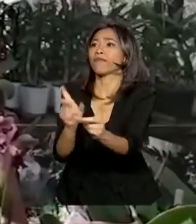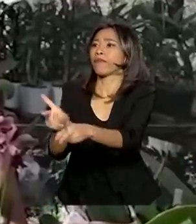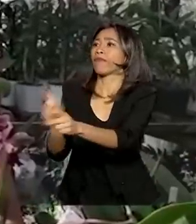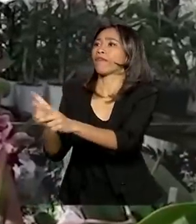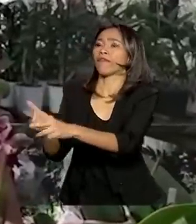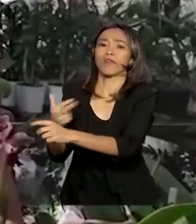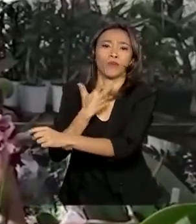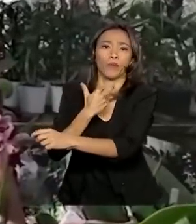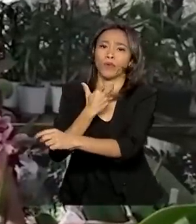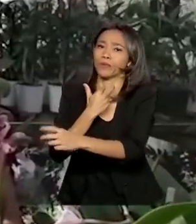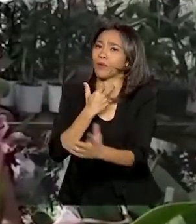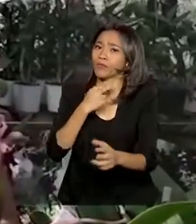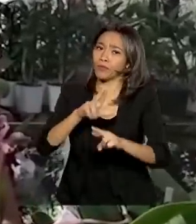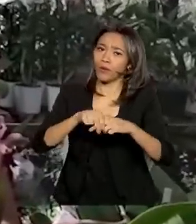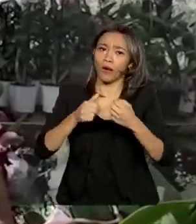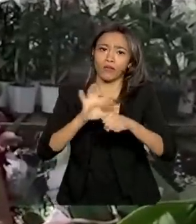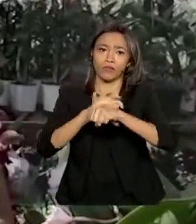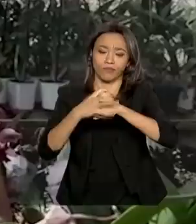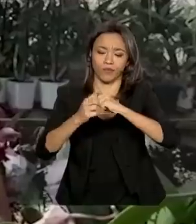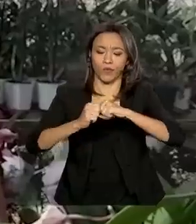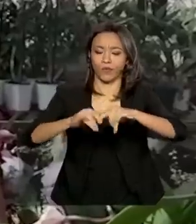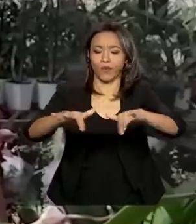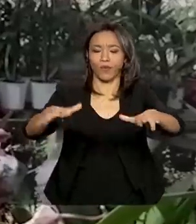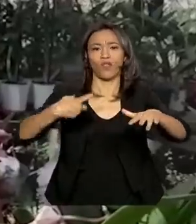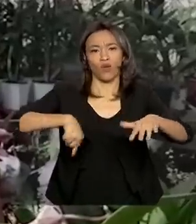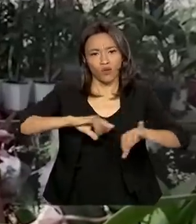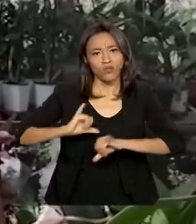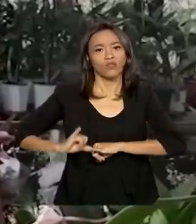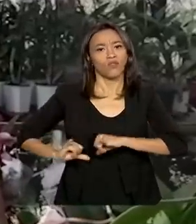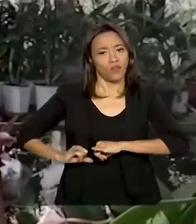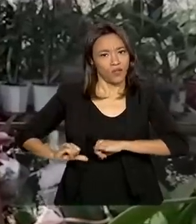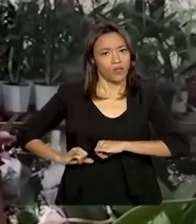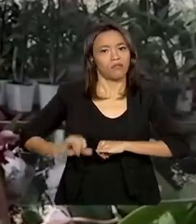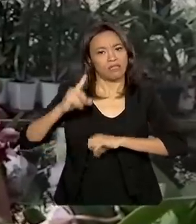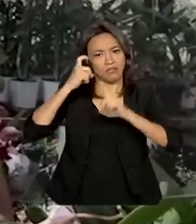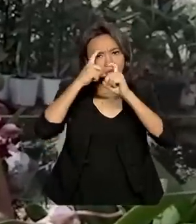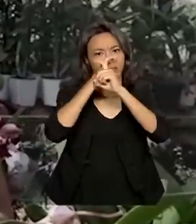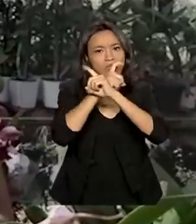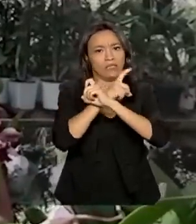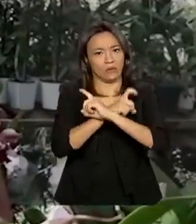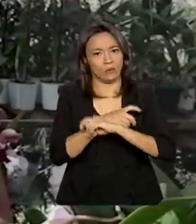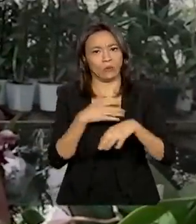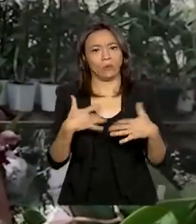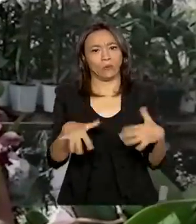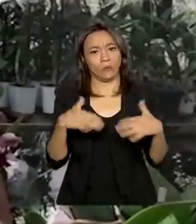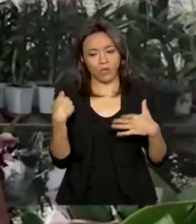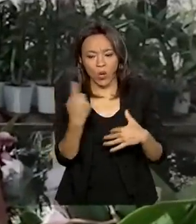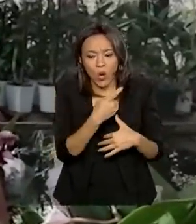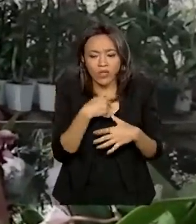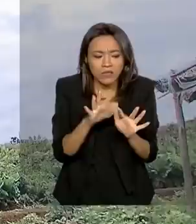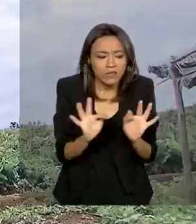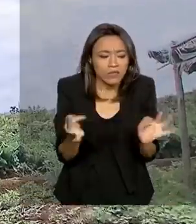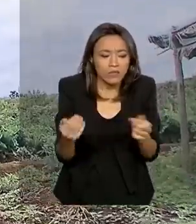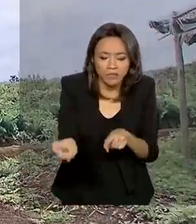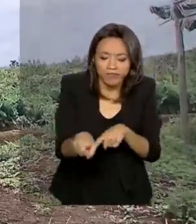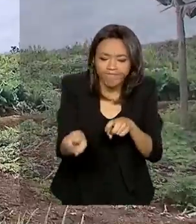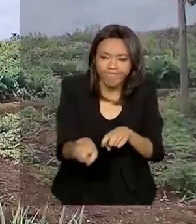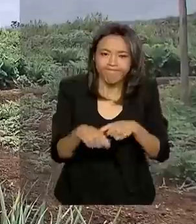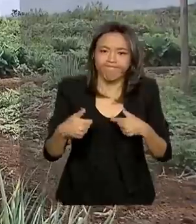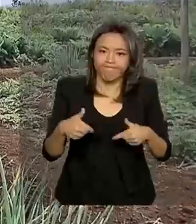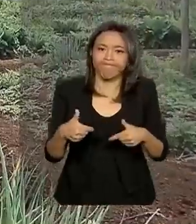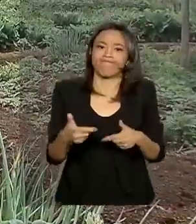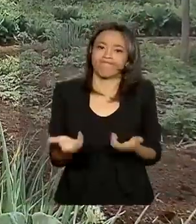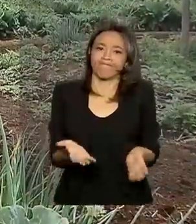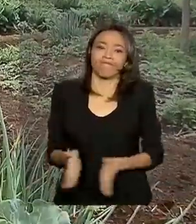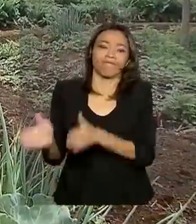causa dessa epidemia que estamos sofrendo. Está muito difícil para nós, pequenos produtores. O objetivo